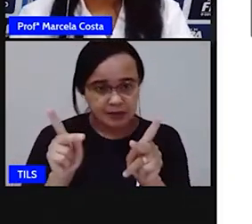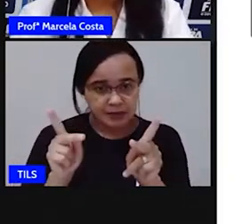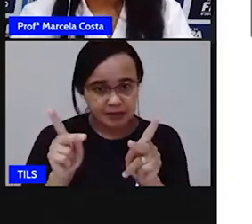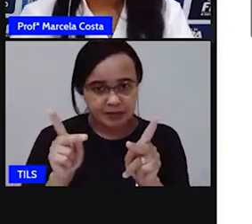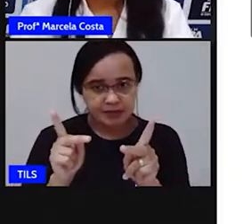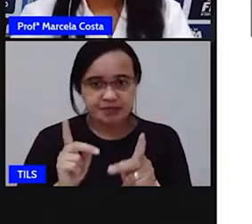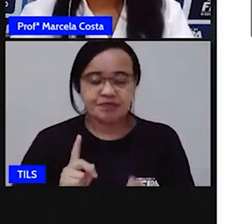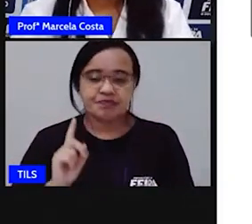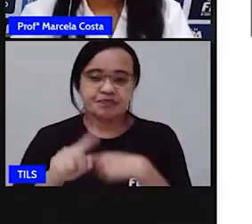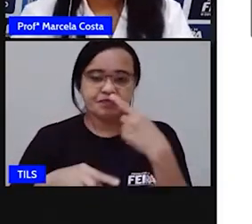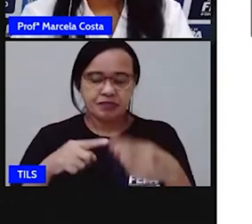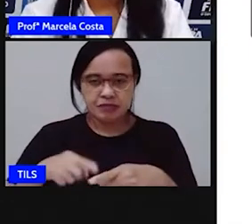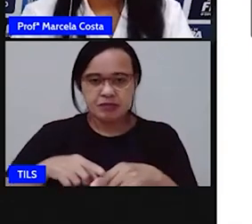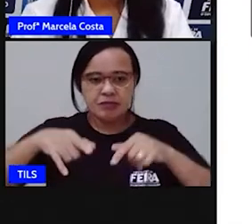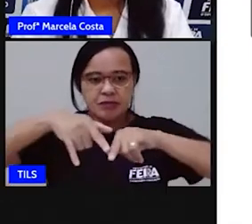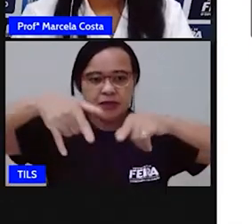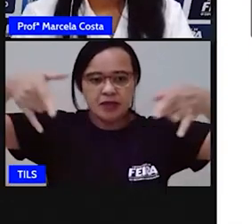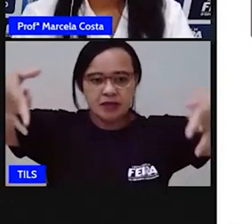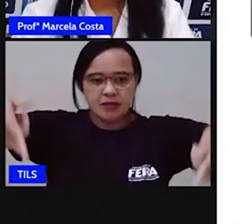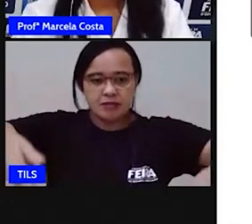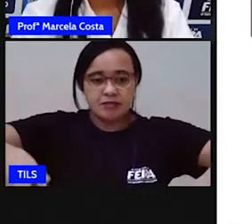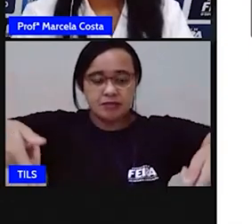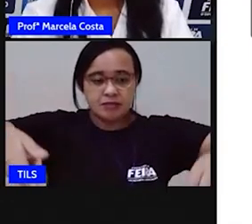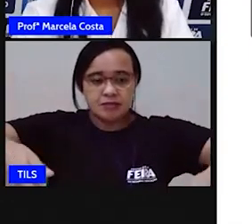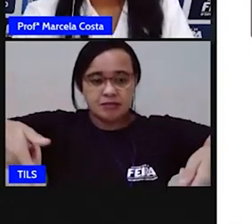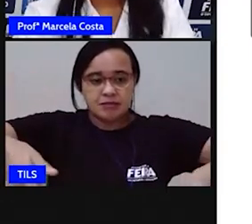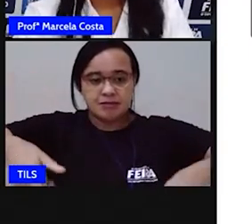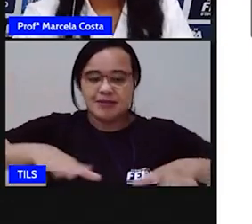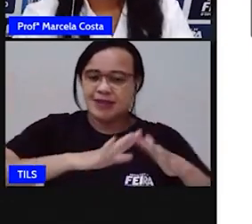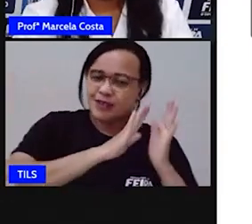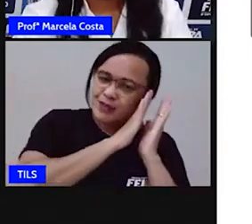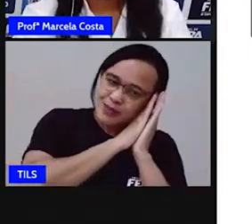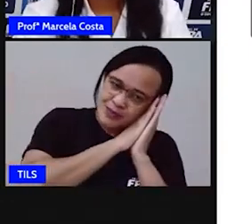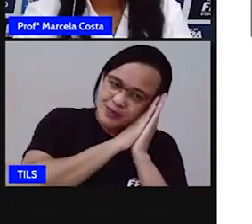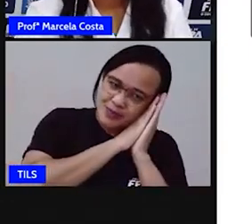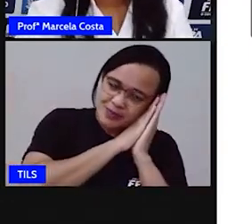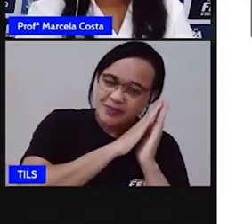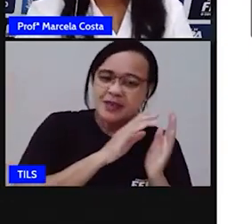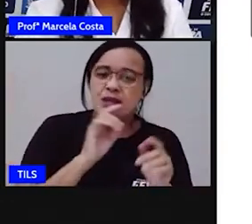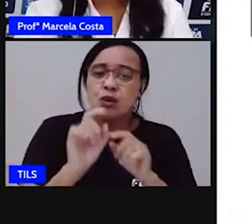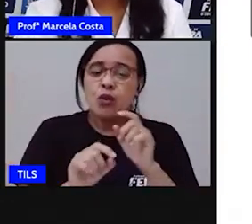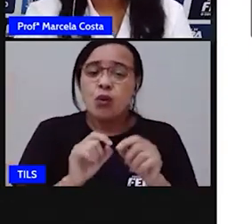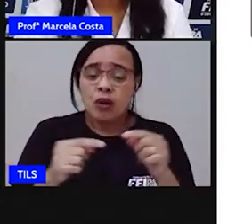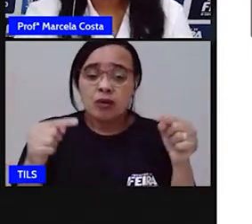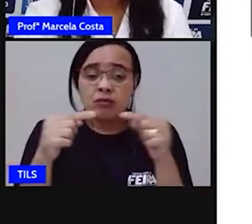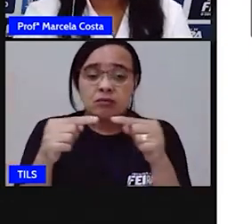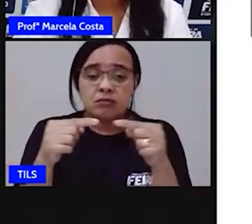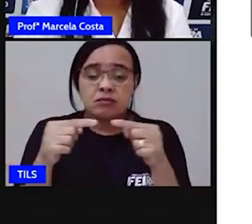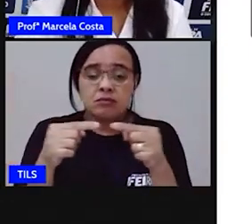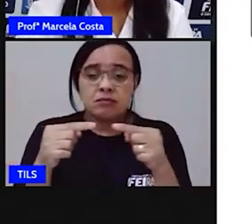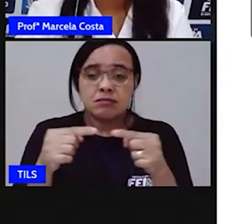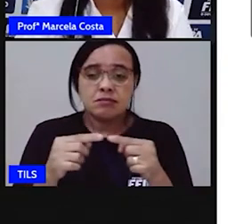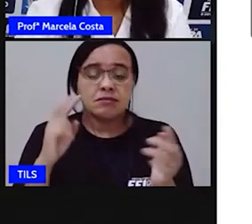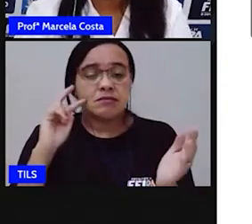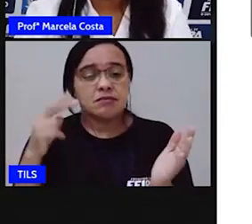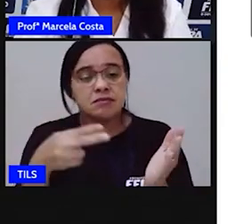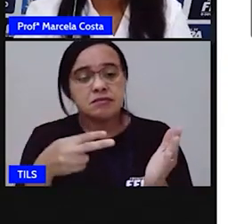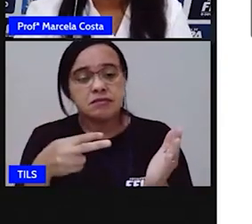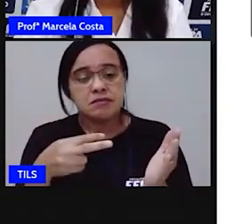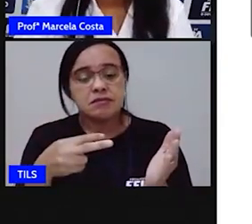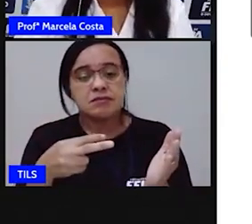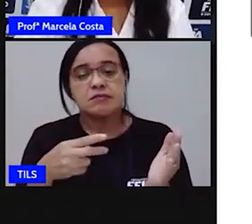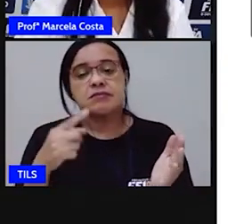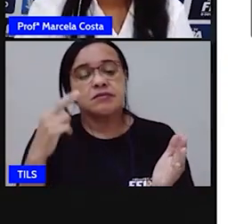E no quarto, esse último coluna aqui tá se referindo ao quarto, você vai fazer do mesmo